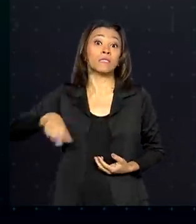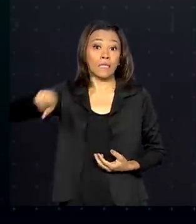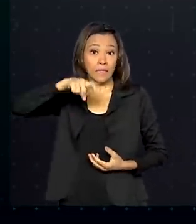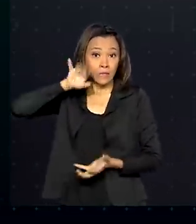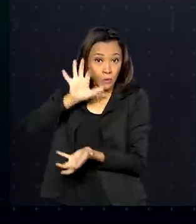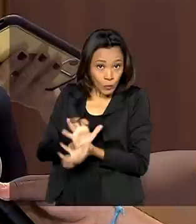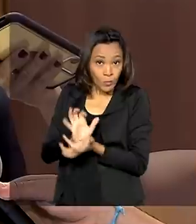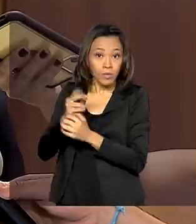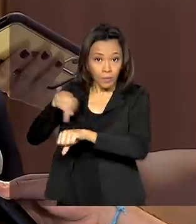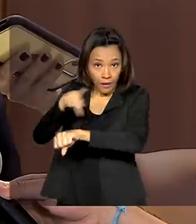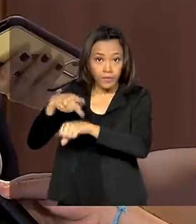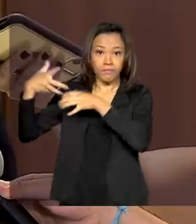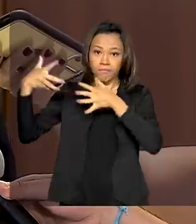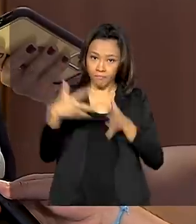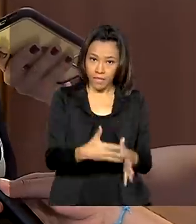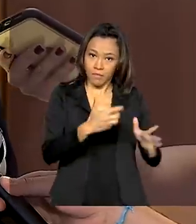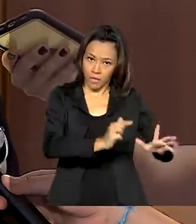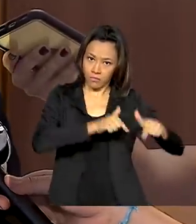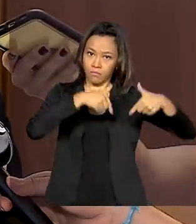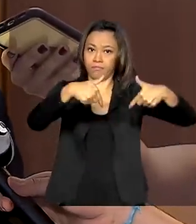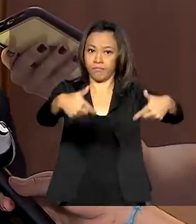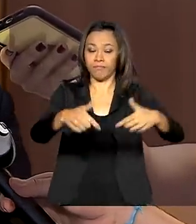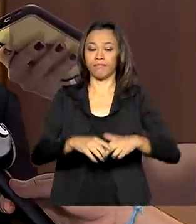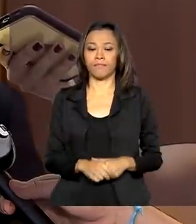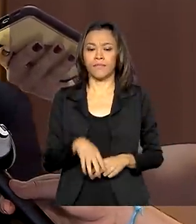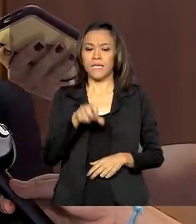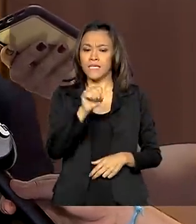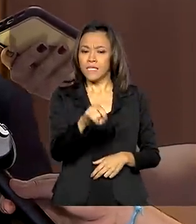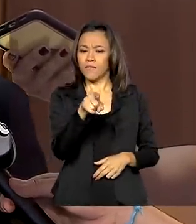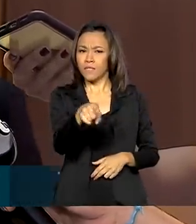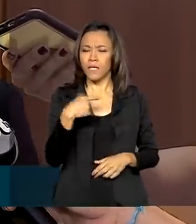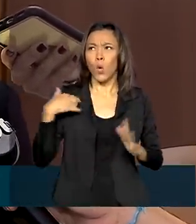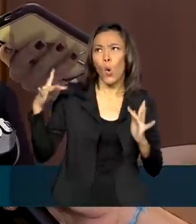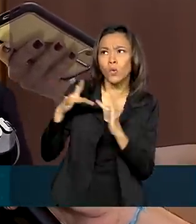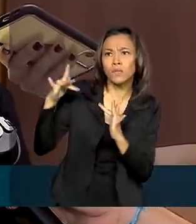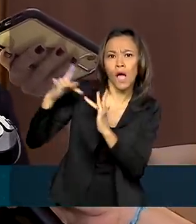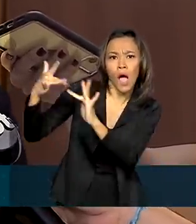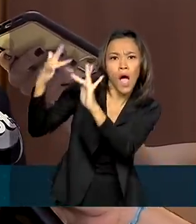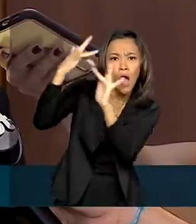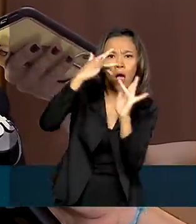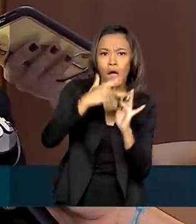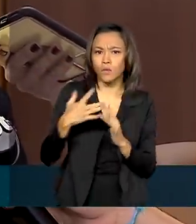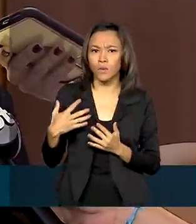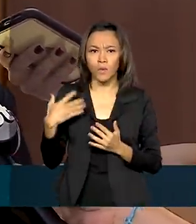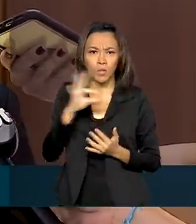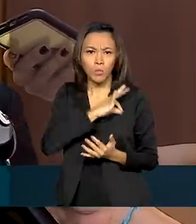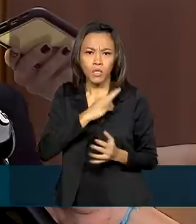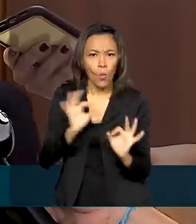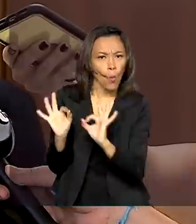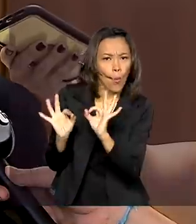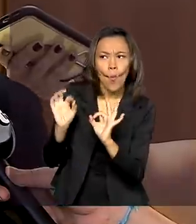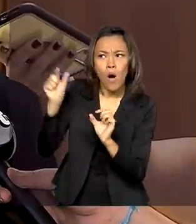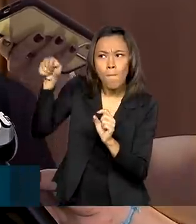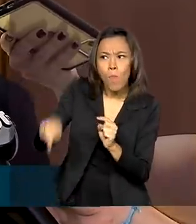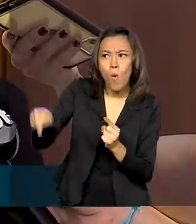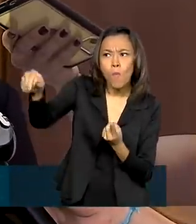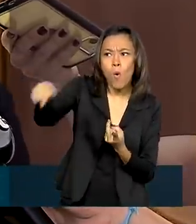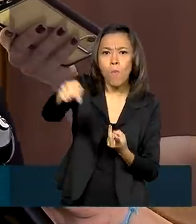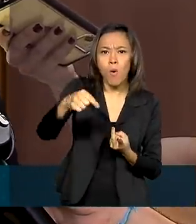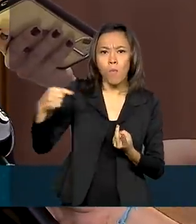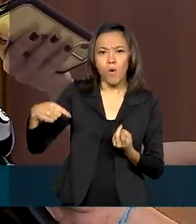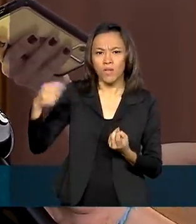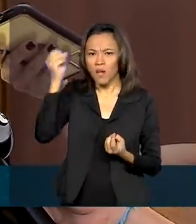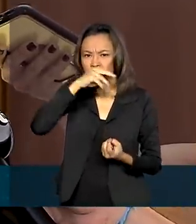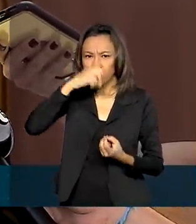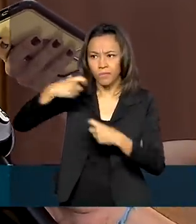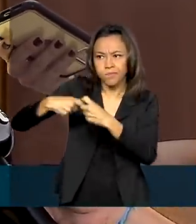participaram da ação. Se você não conectar, você não ligar as polícias, você não conectar os pontos, dificilmente você consegue